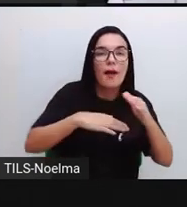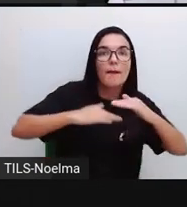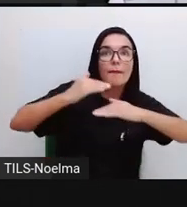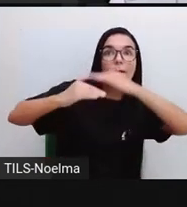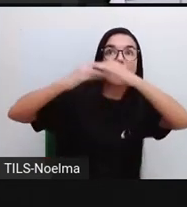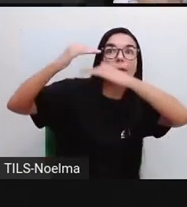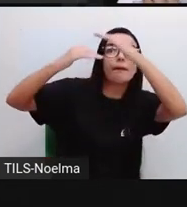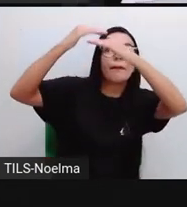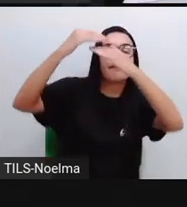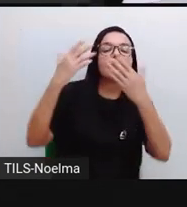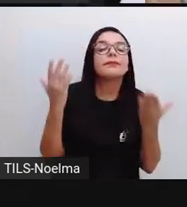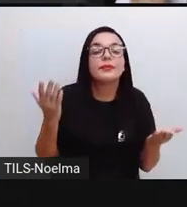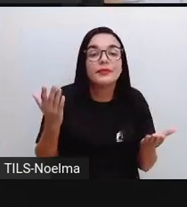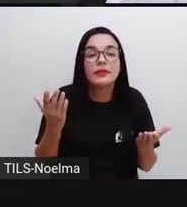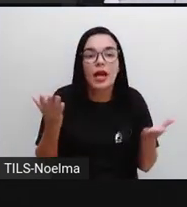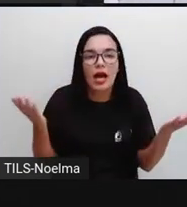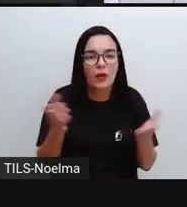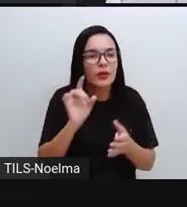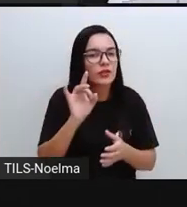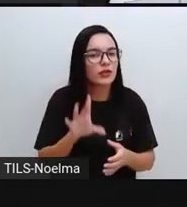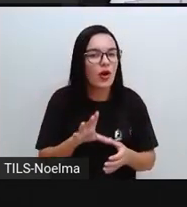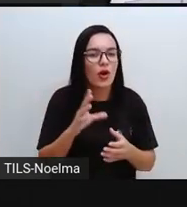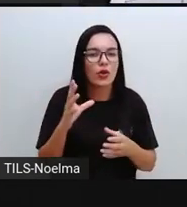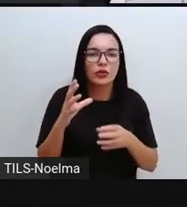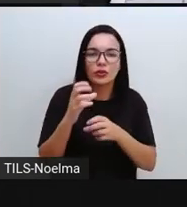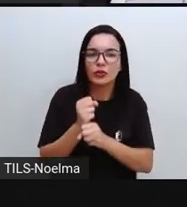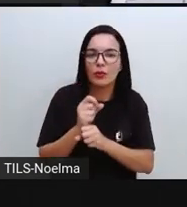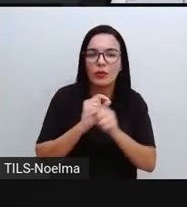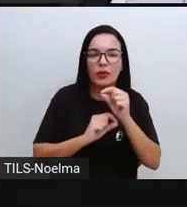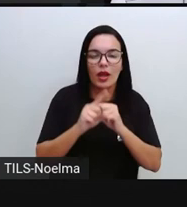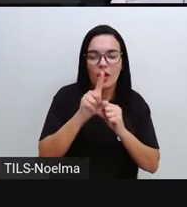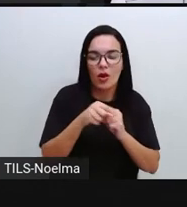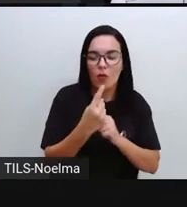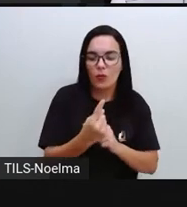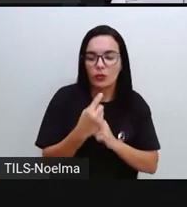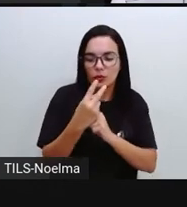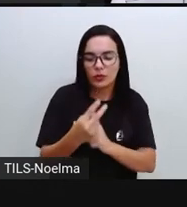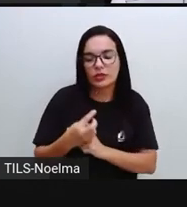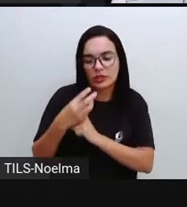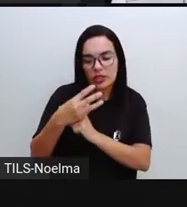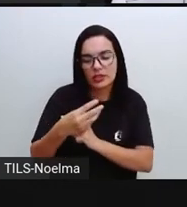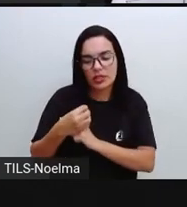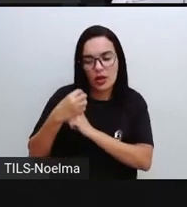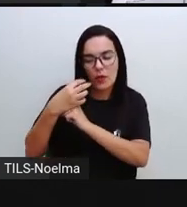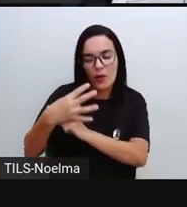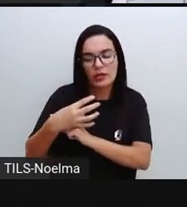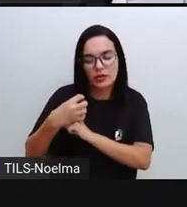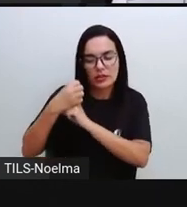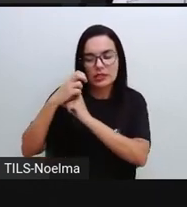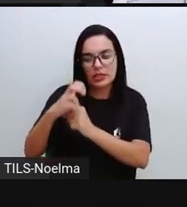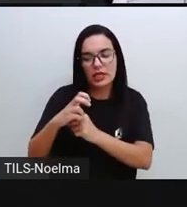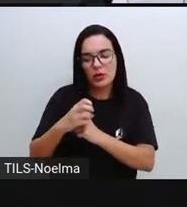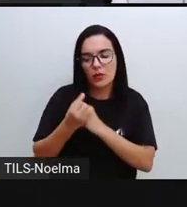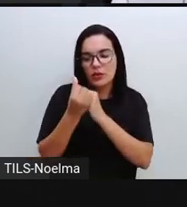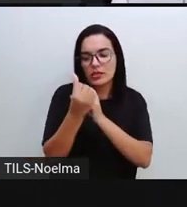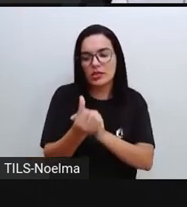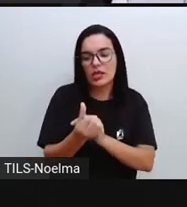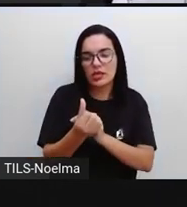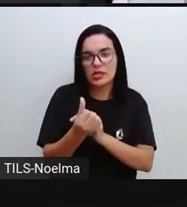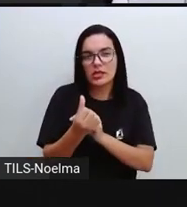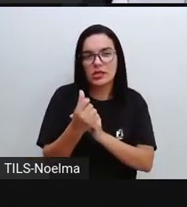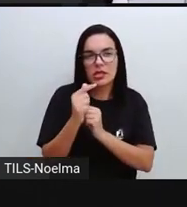precisar andar, a gente conta agora só os palitinhos, ó. 1, 2, 3, 4, 5,